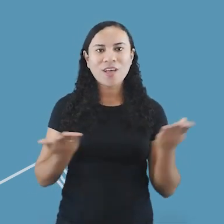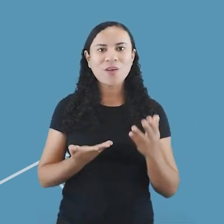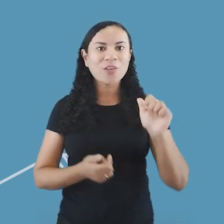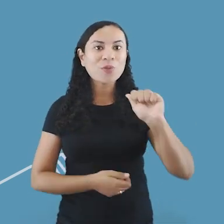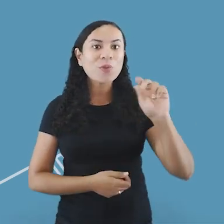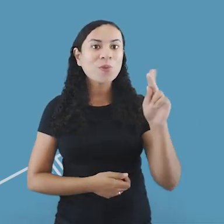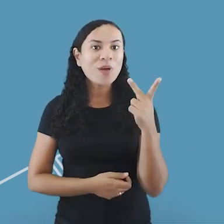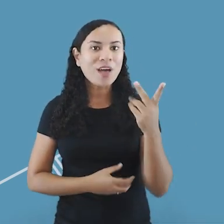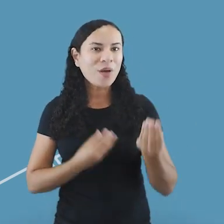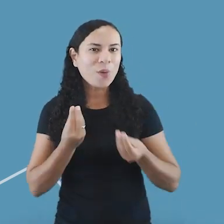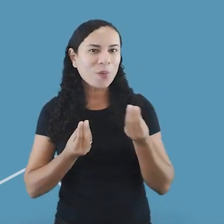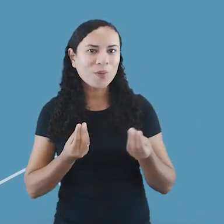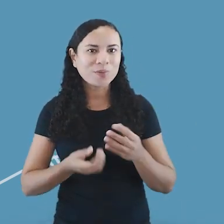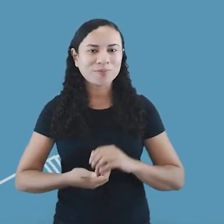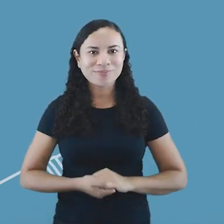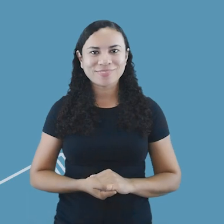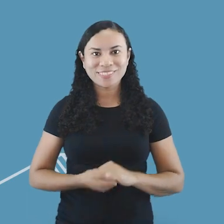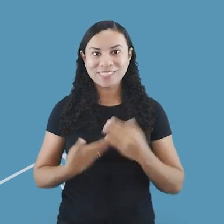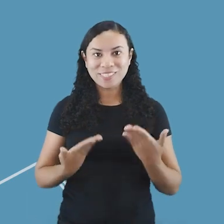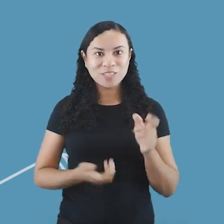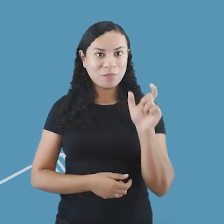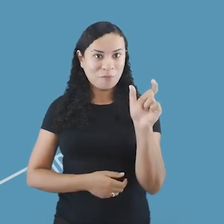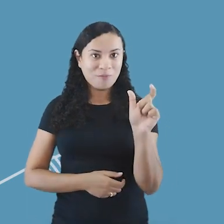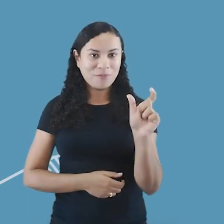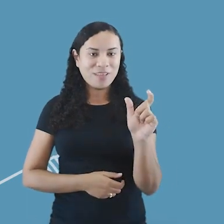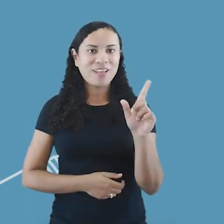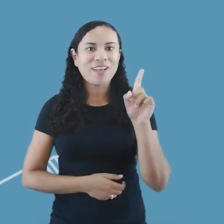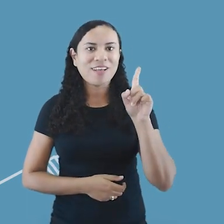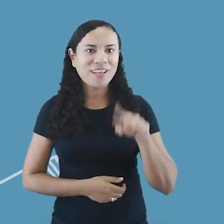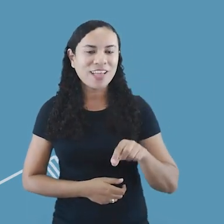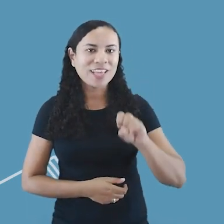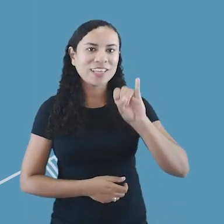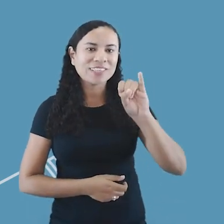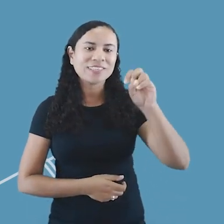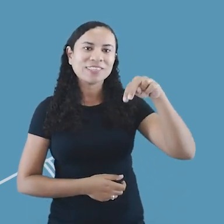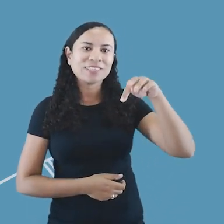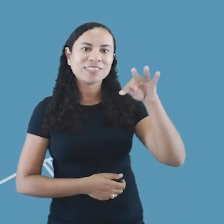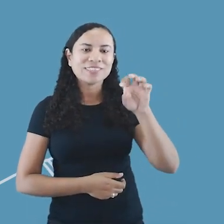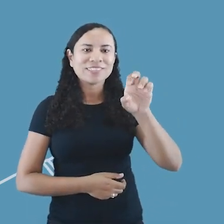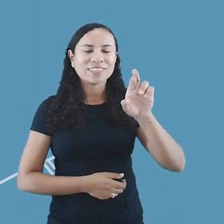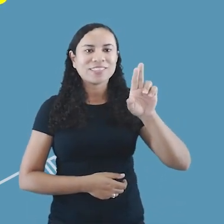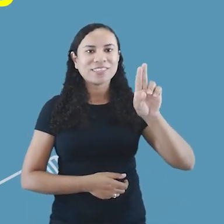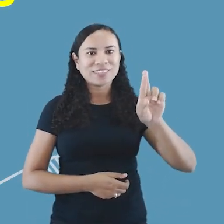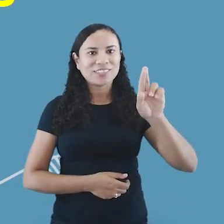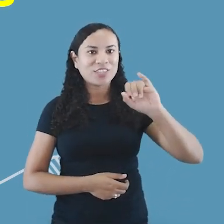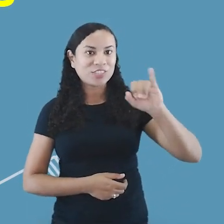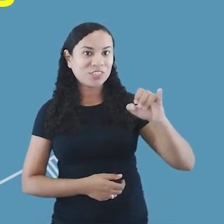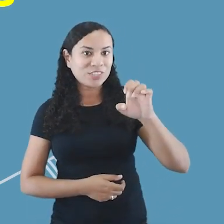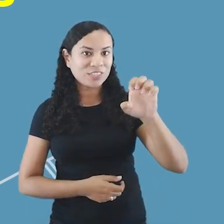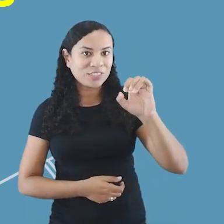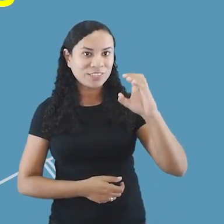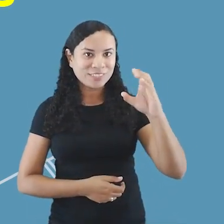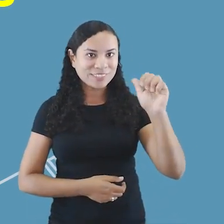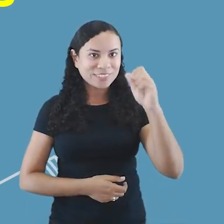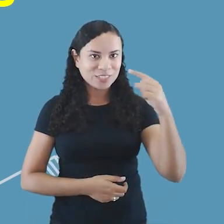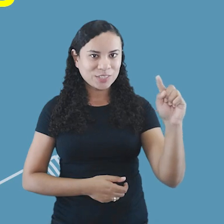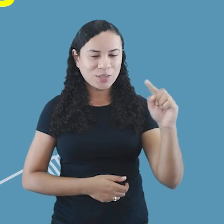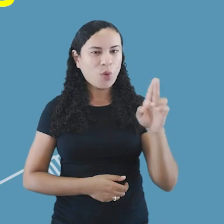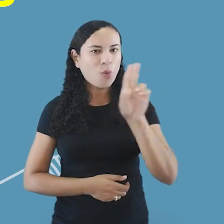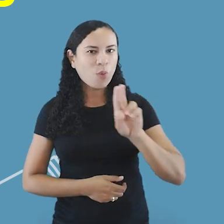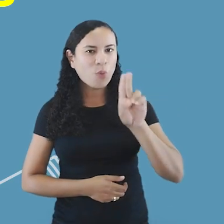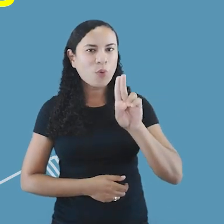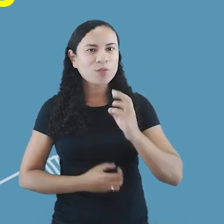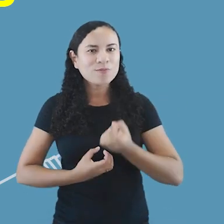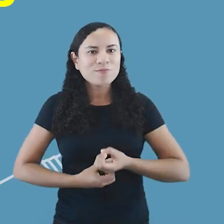A-H-A. Então, essa palavra é uma interjeição. Ou seja, é uma palavra usada para expressar sentimentos,